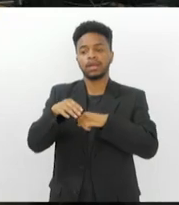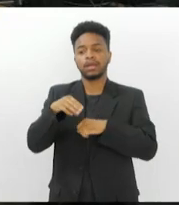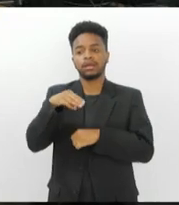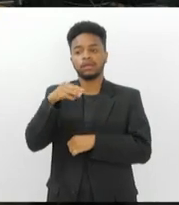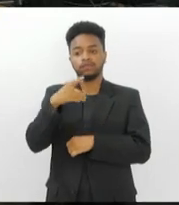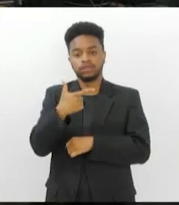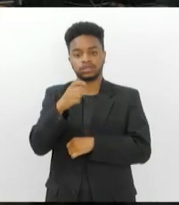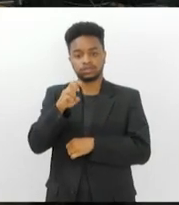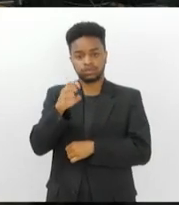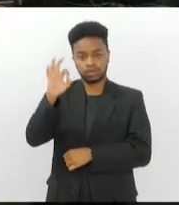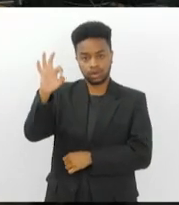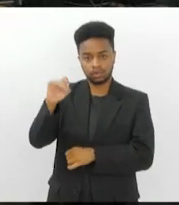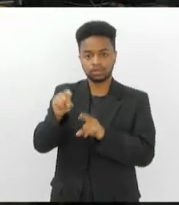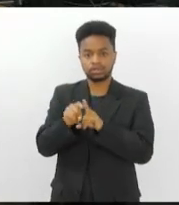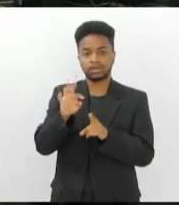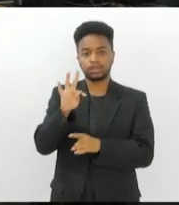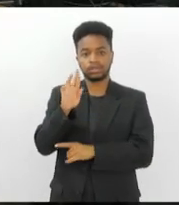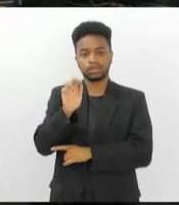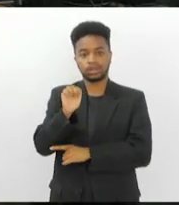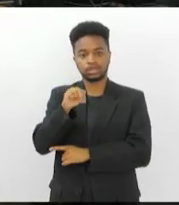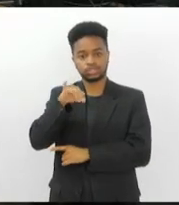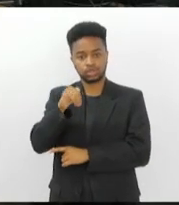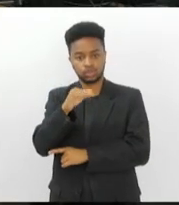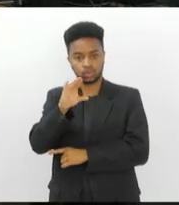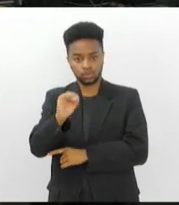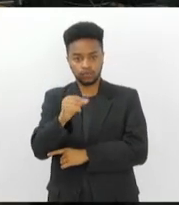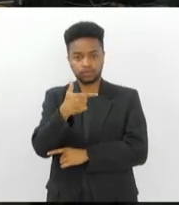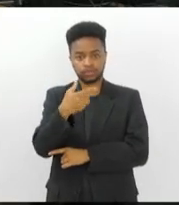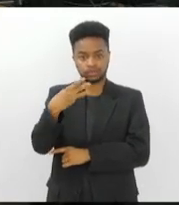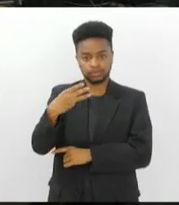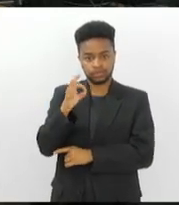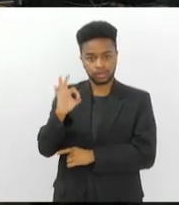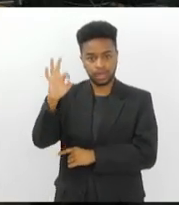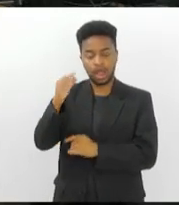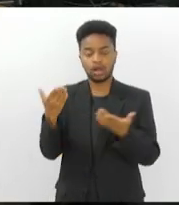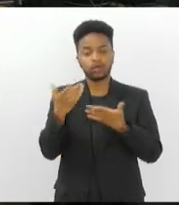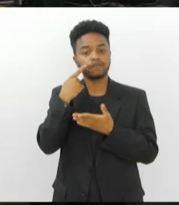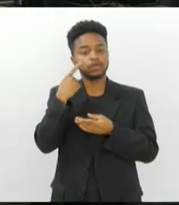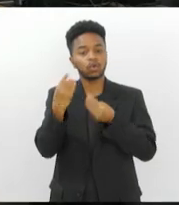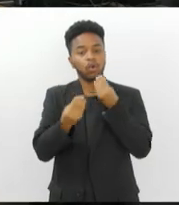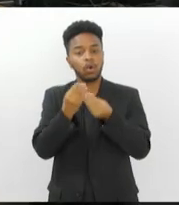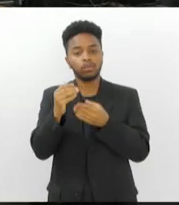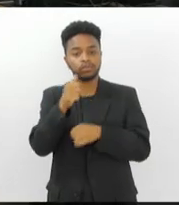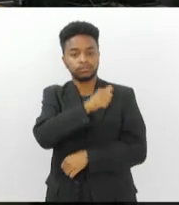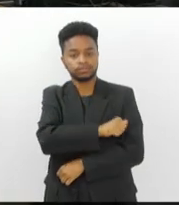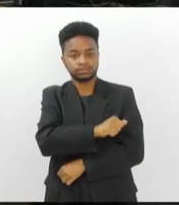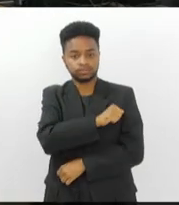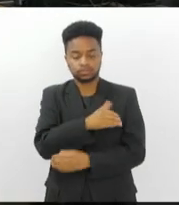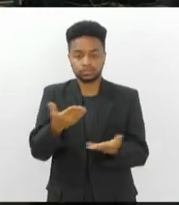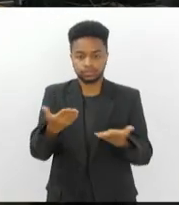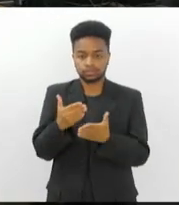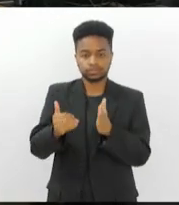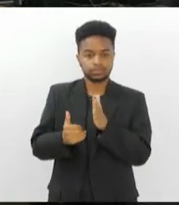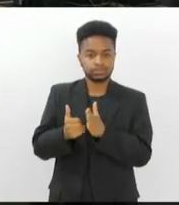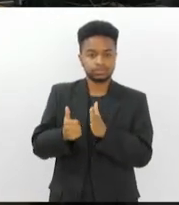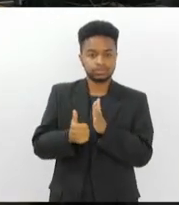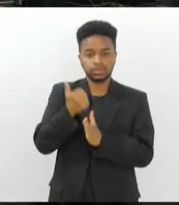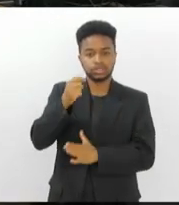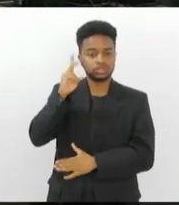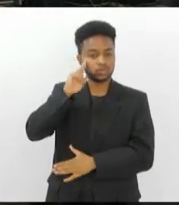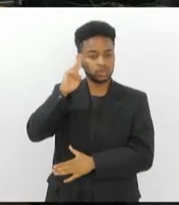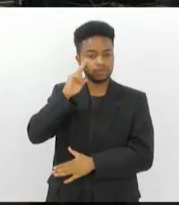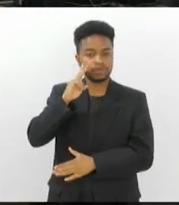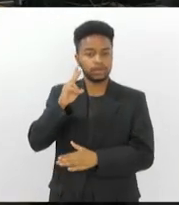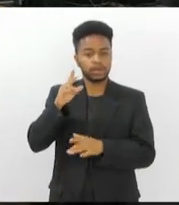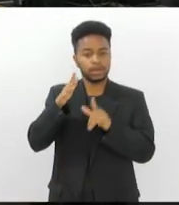com sol 23 graus. Vamos ver agora como está amanhã aqui no Rio de Janeiro, nessa primeira segunda-feira da primavera. Você